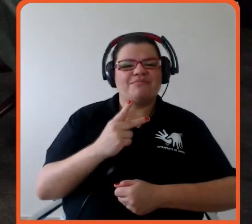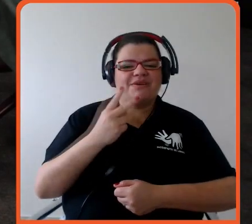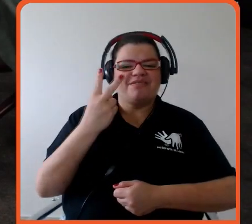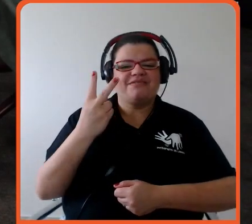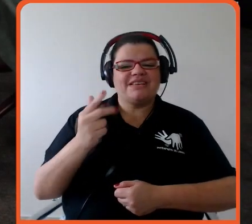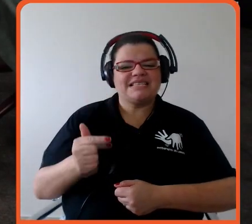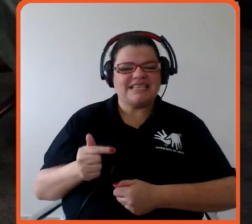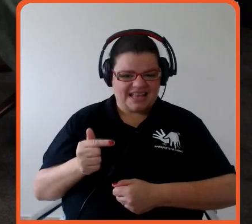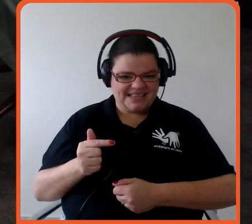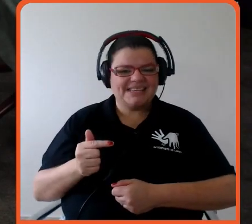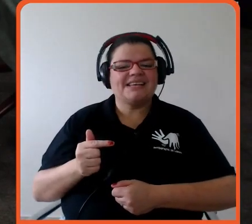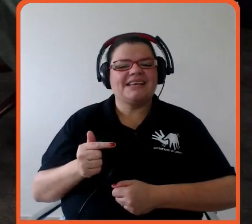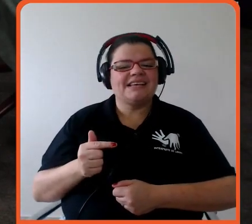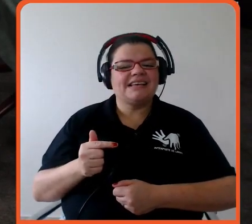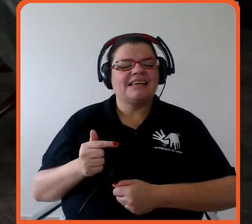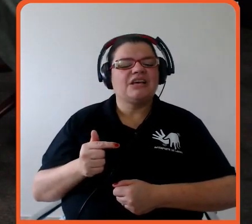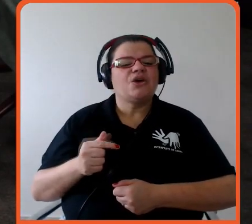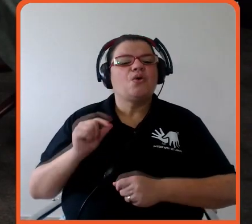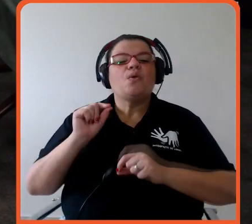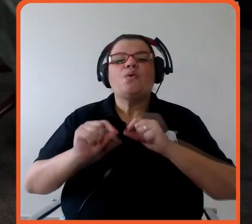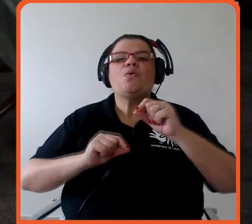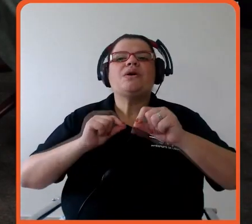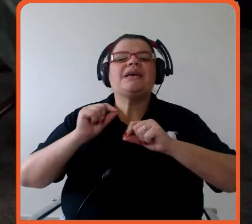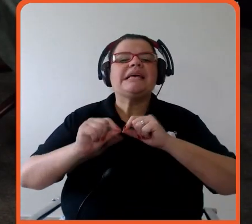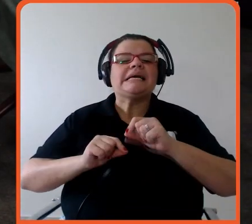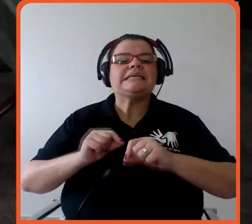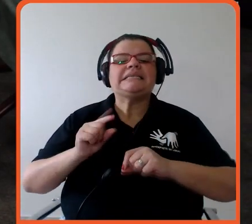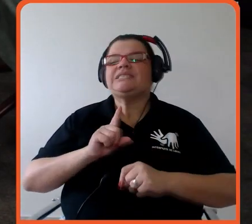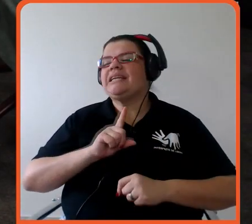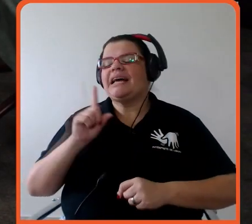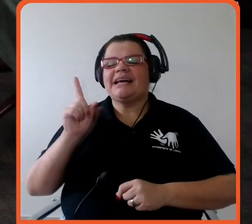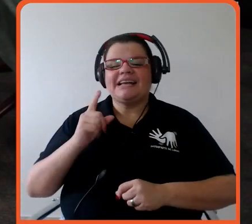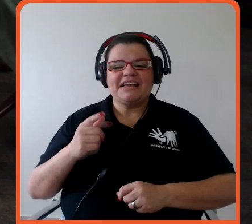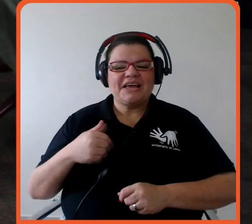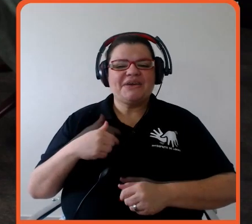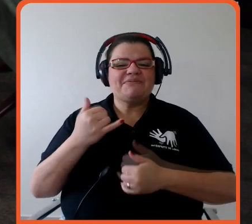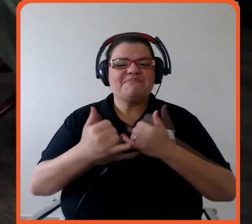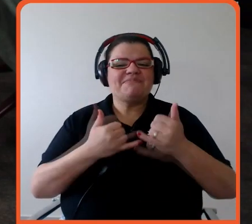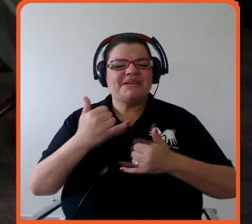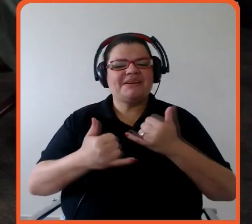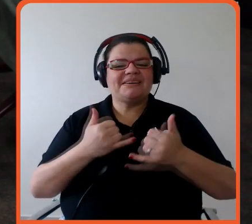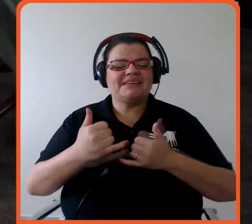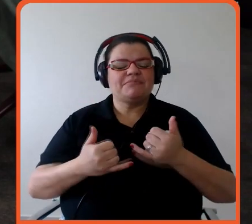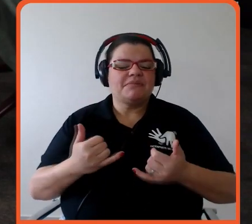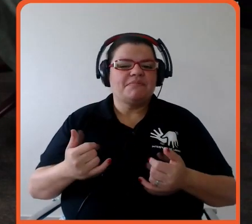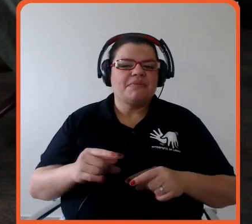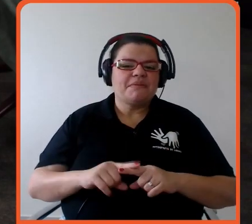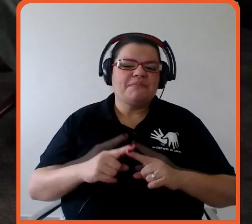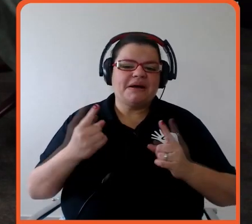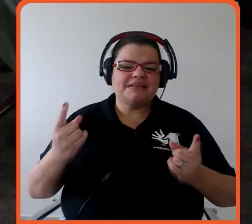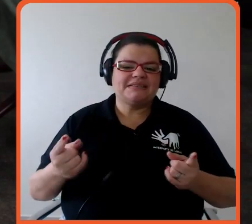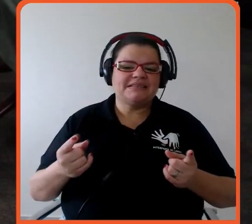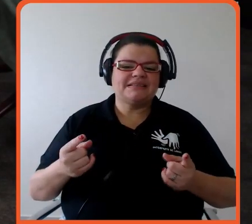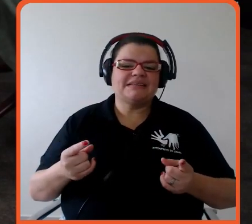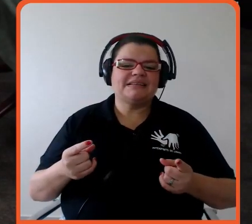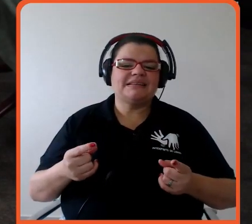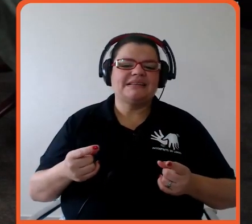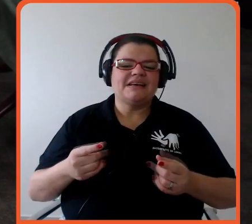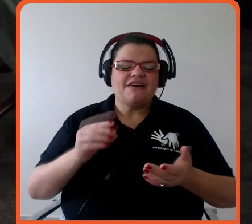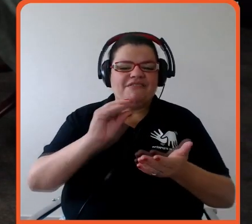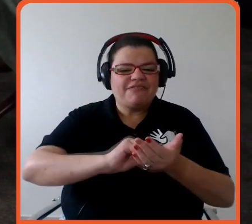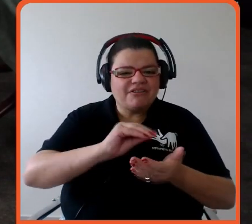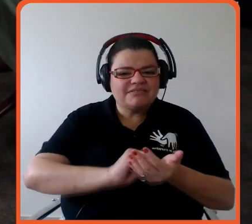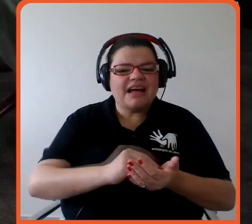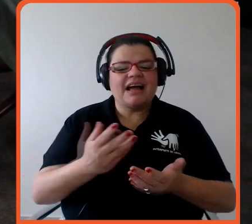o que a gente espera estava brincando até porque eu não gosto de falar em abundância eu não gosto de falar em escassez falar em abundância então